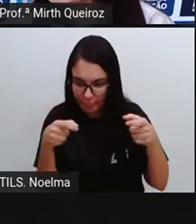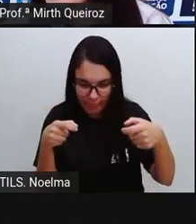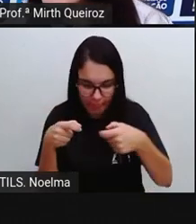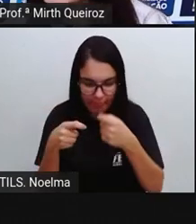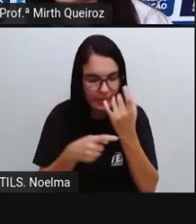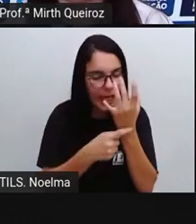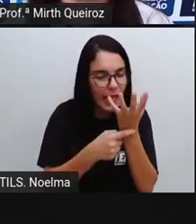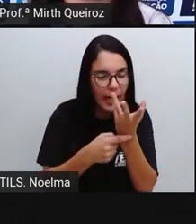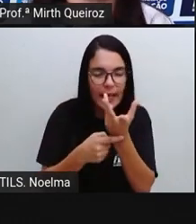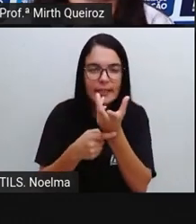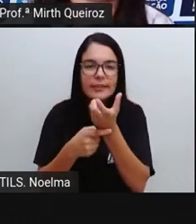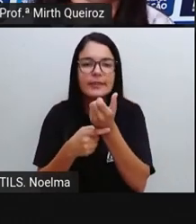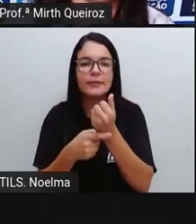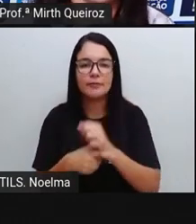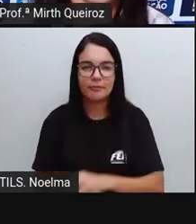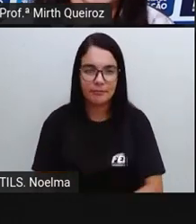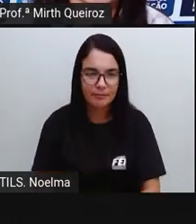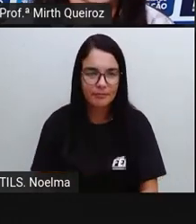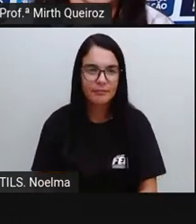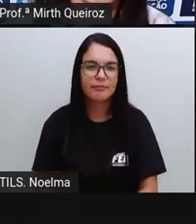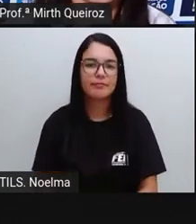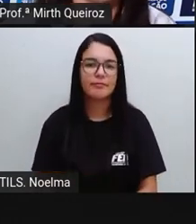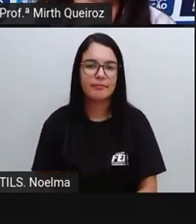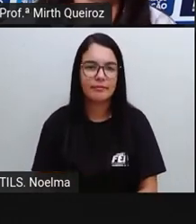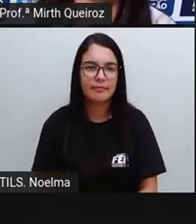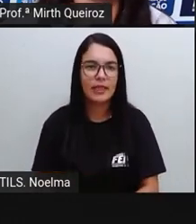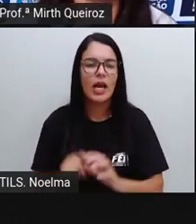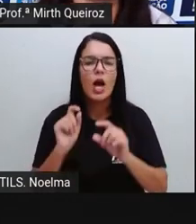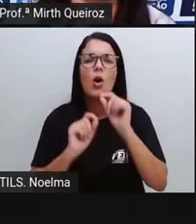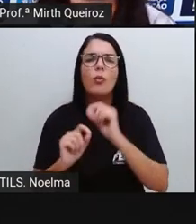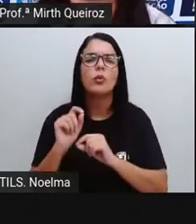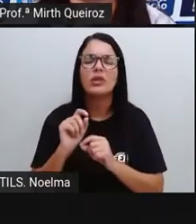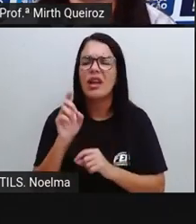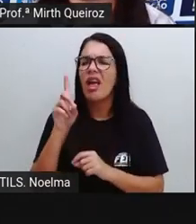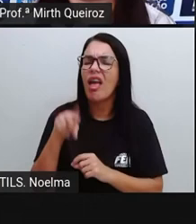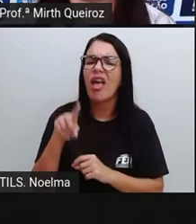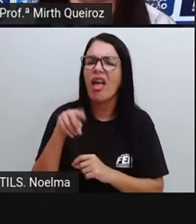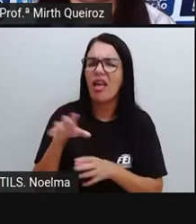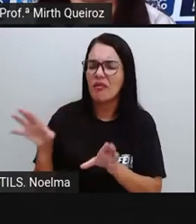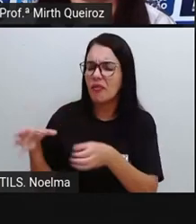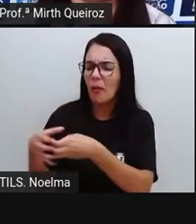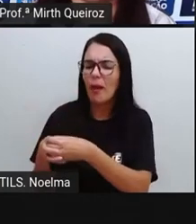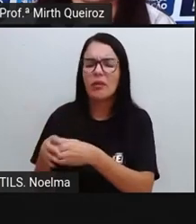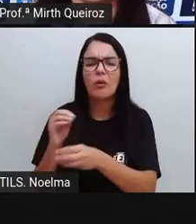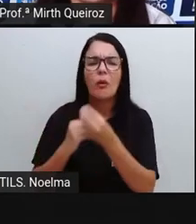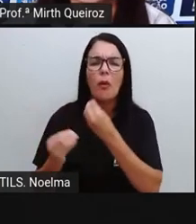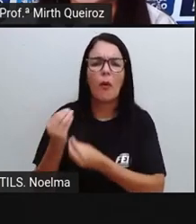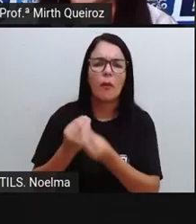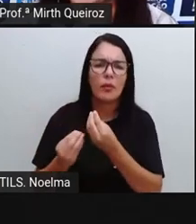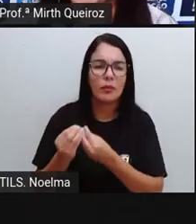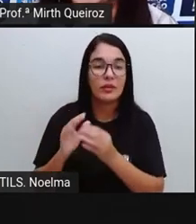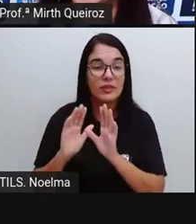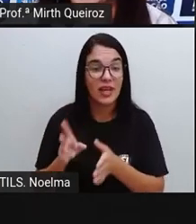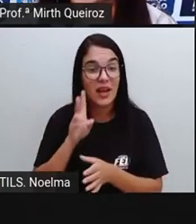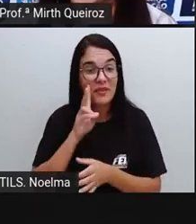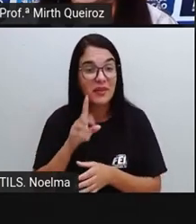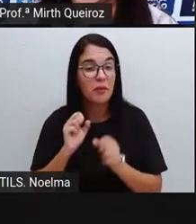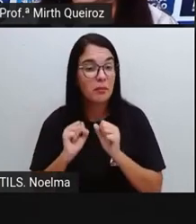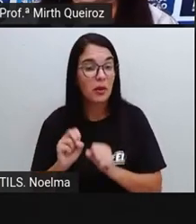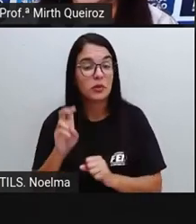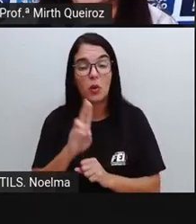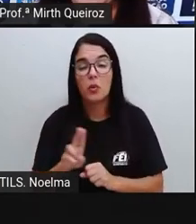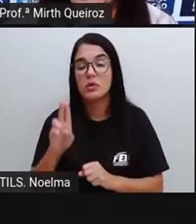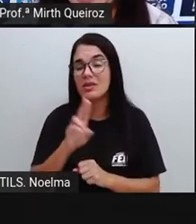em artesanatos também, né? Este mosaico. E do que esses mosaicos são formados? Como a gente viu, a gente pode